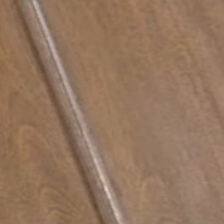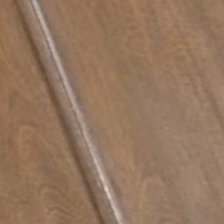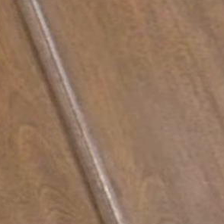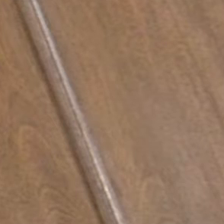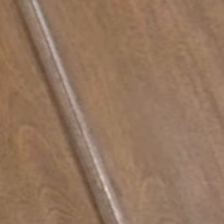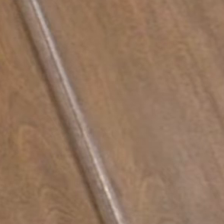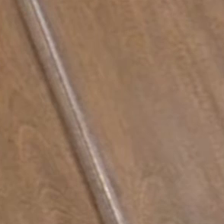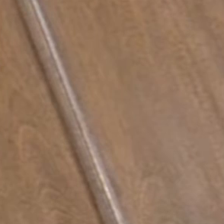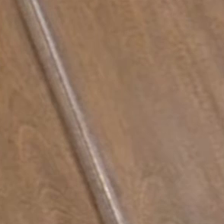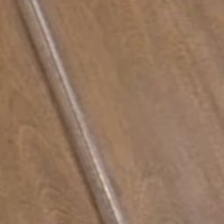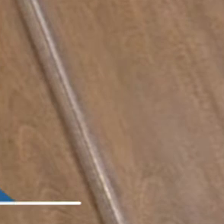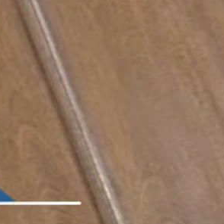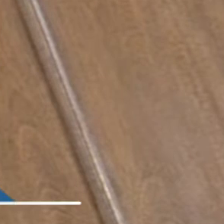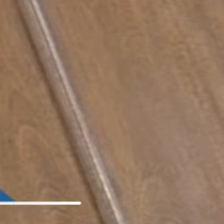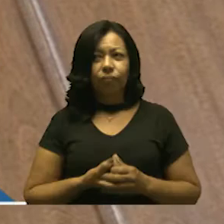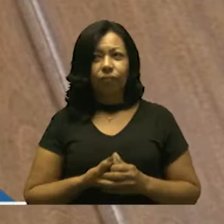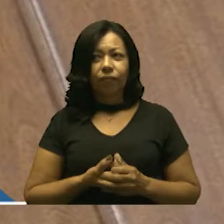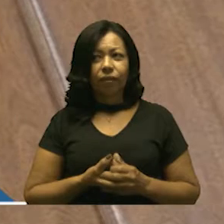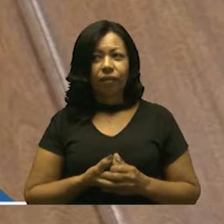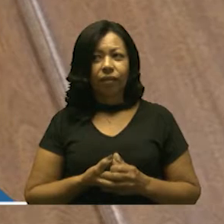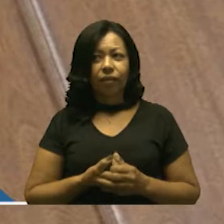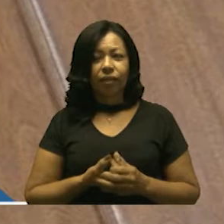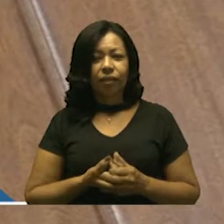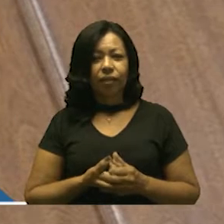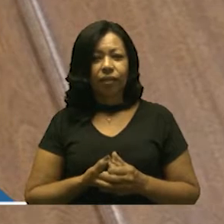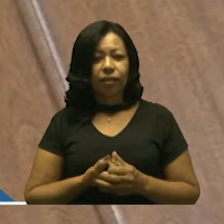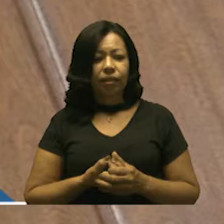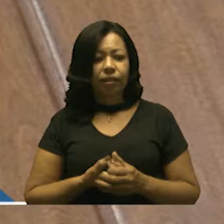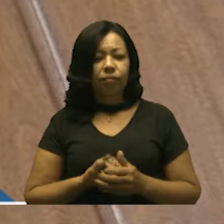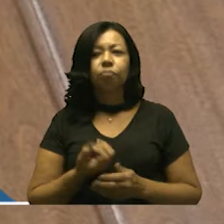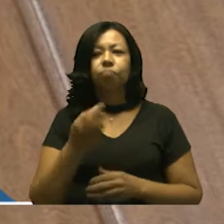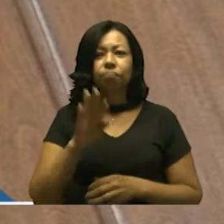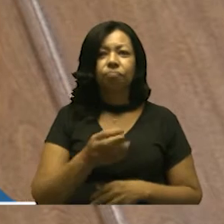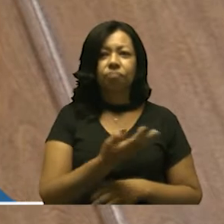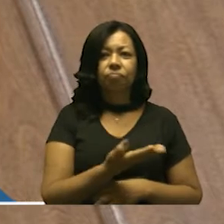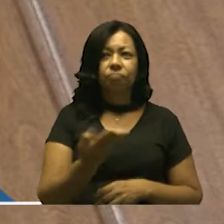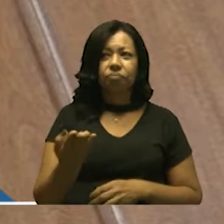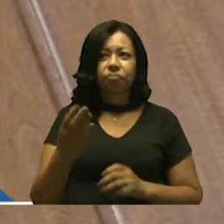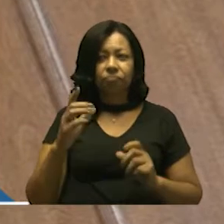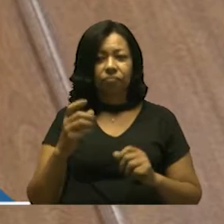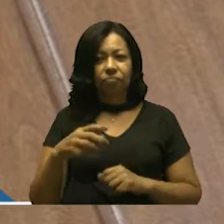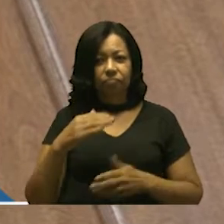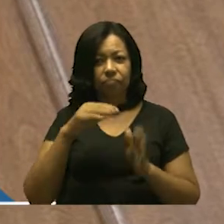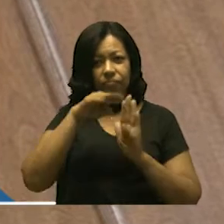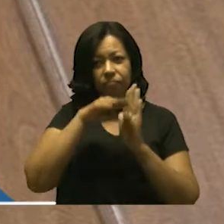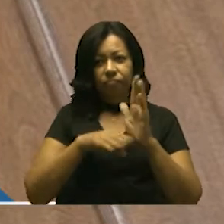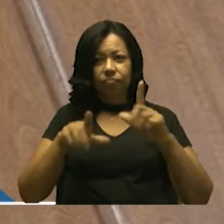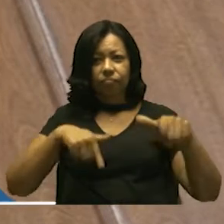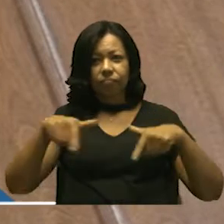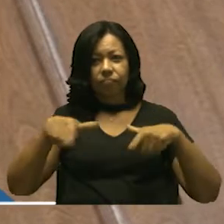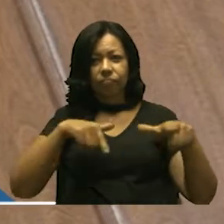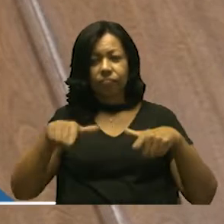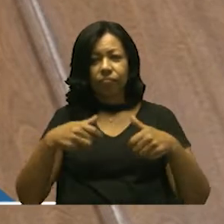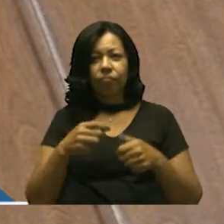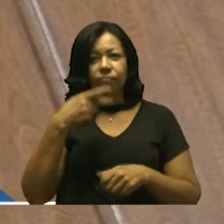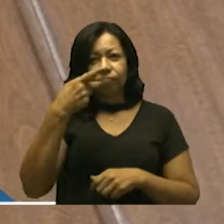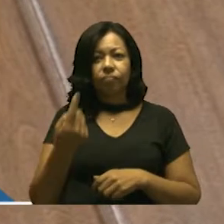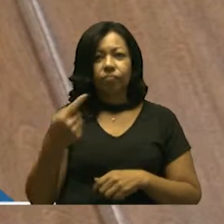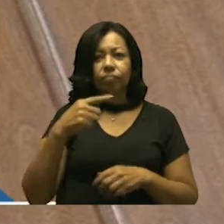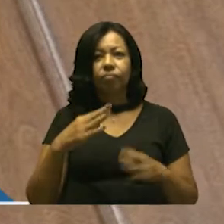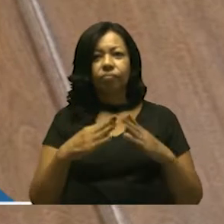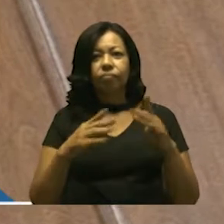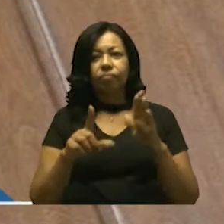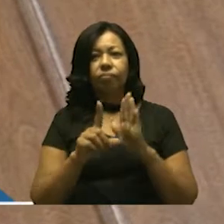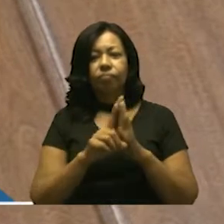Olá, boa tarde a todos que estão acompanhando a programação da TV Legislativa. Nós estamos falando ao vivo do Plenário da